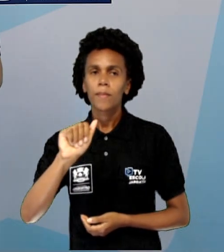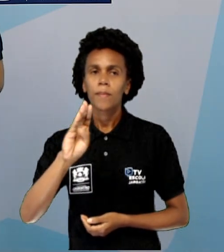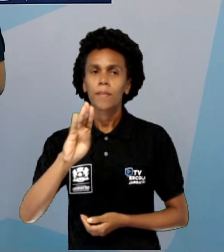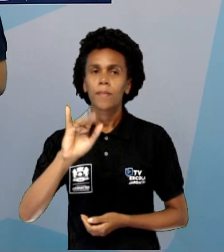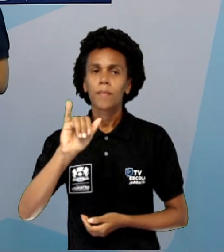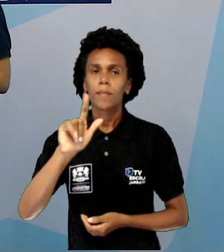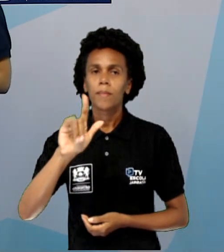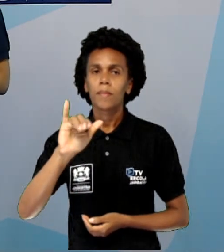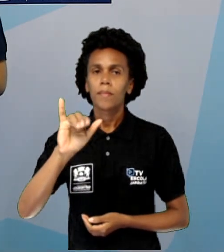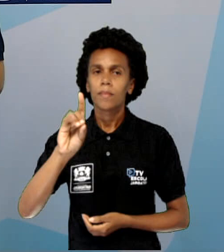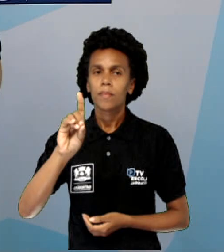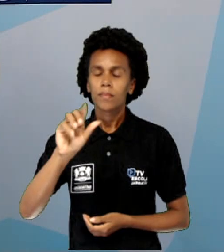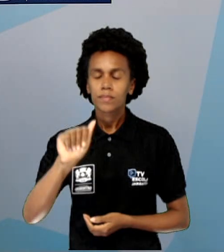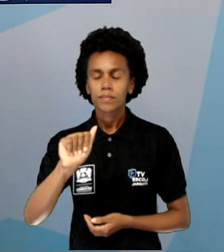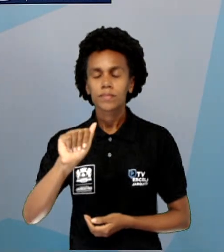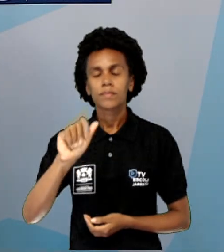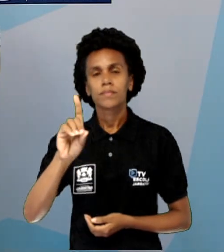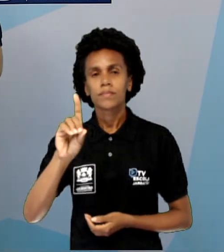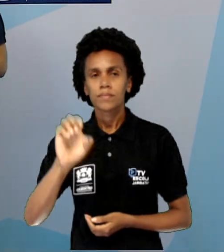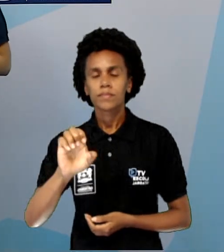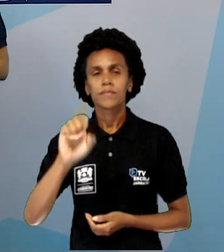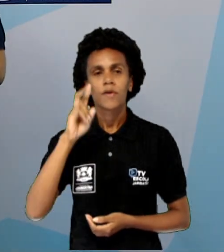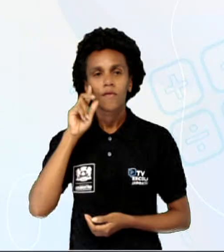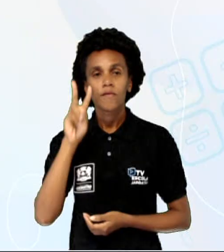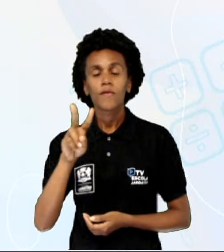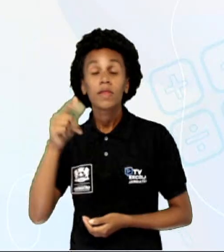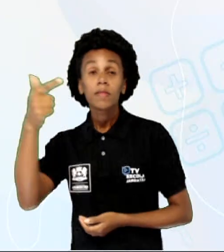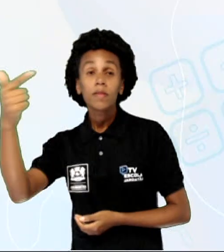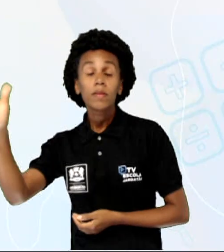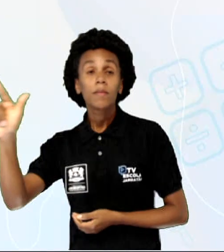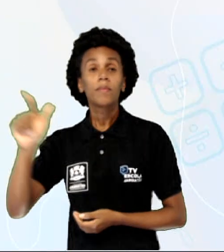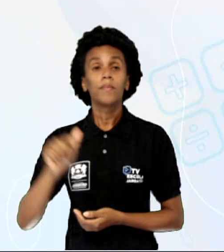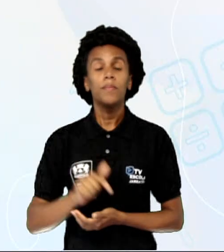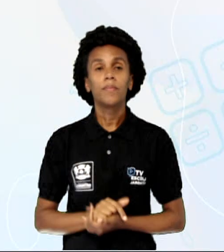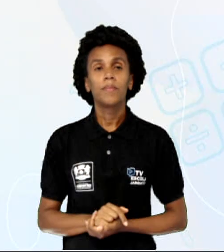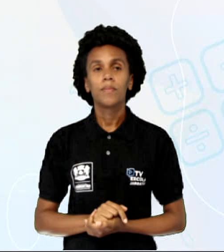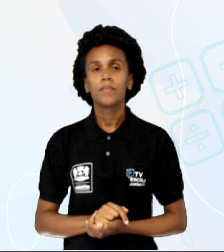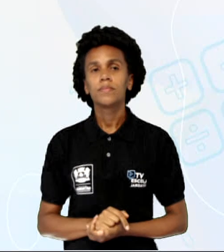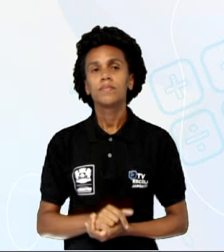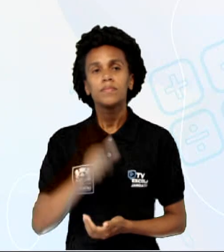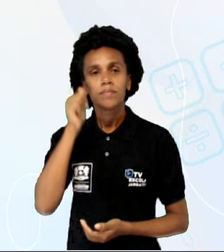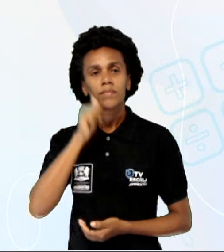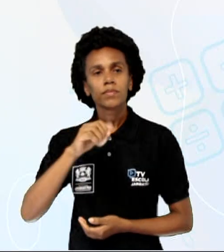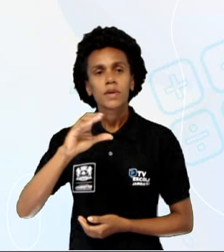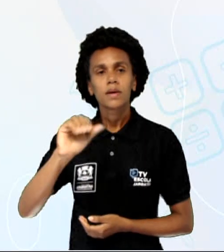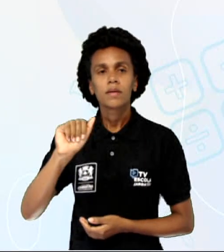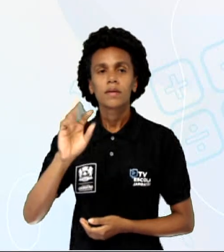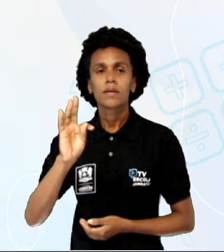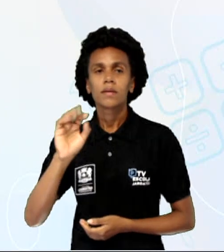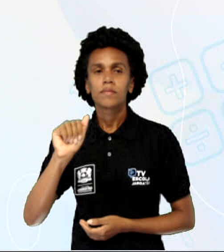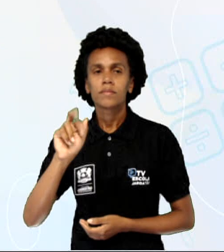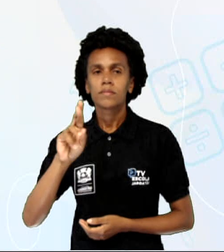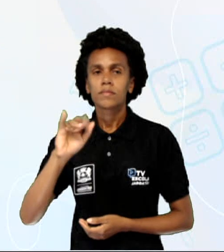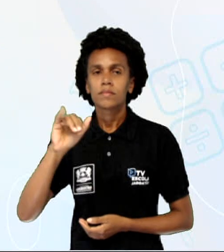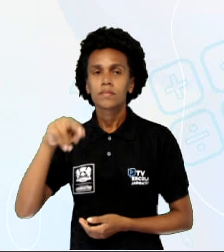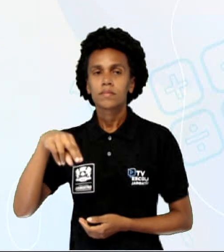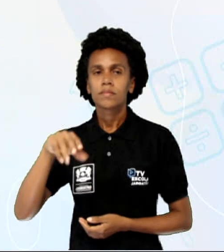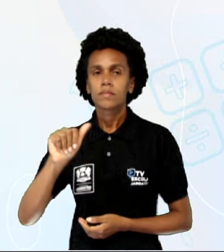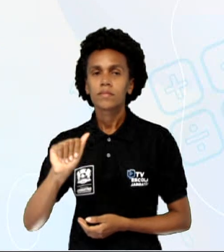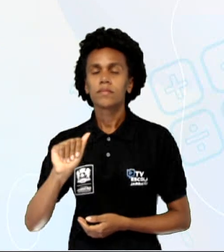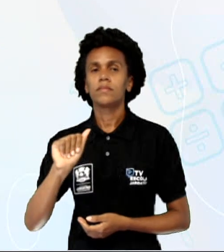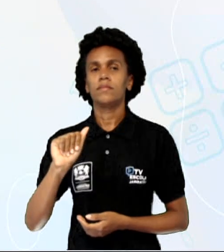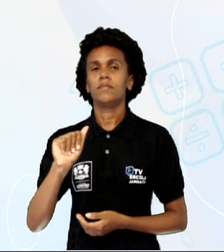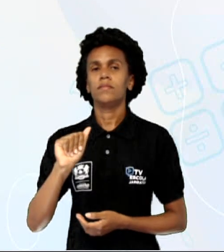na frente. Então vamos olhar aqui, Catarina vai se aprontar para dar aula. Em seu armário há calças,